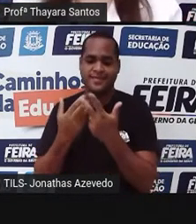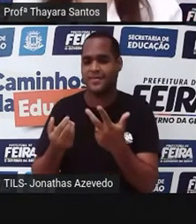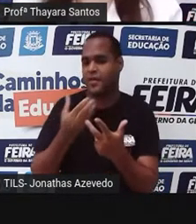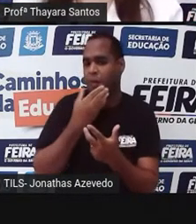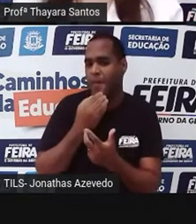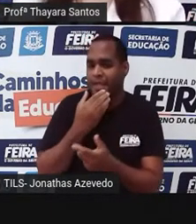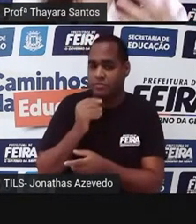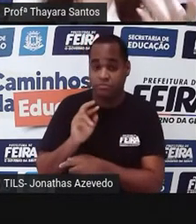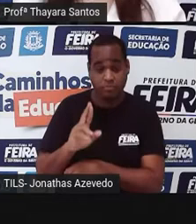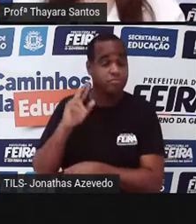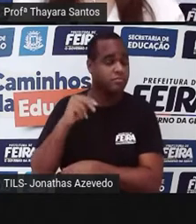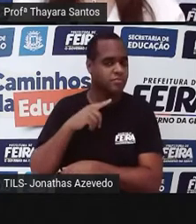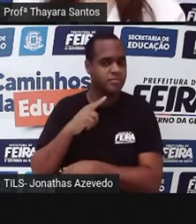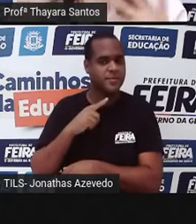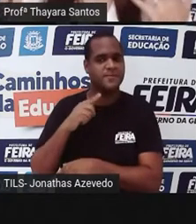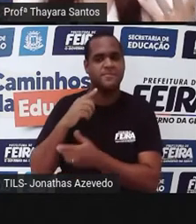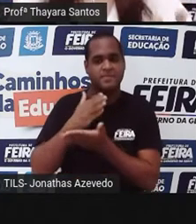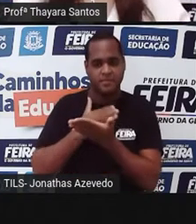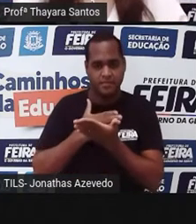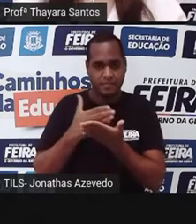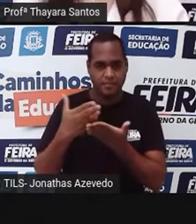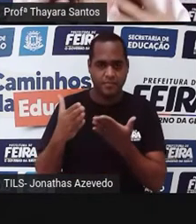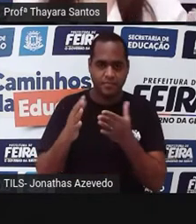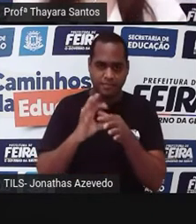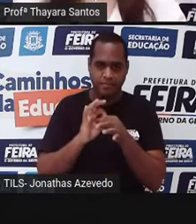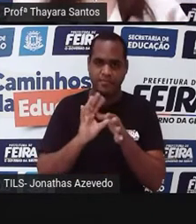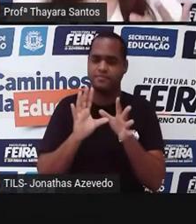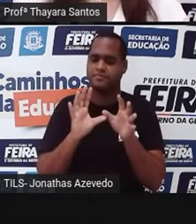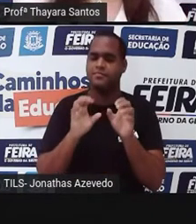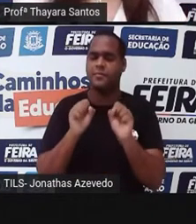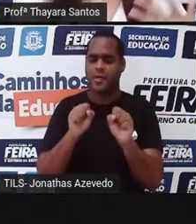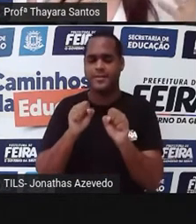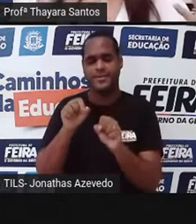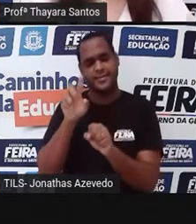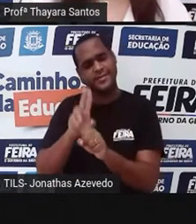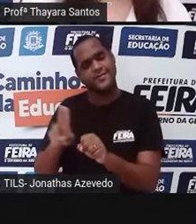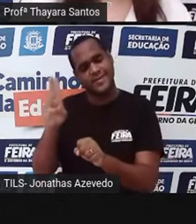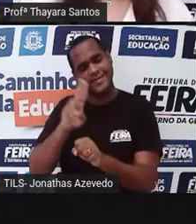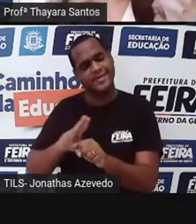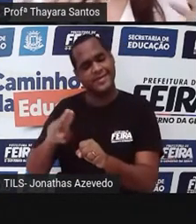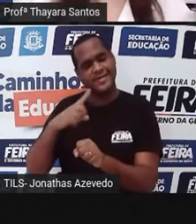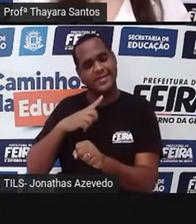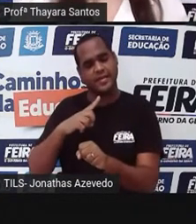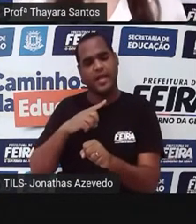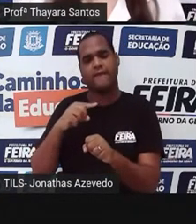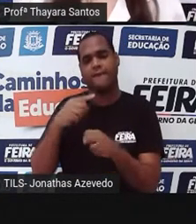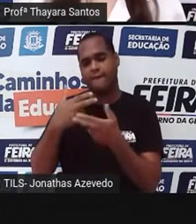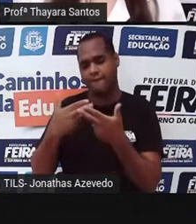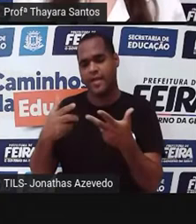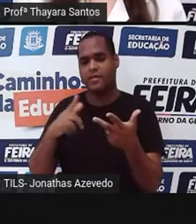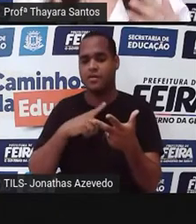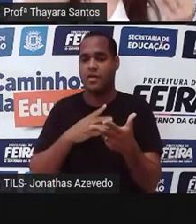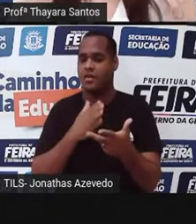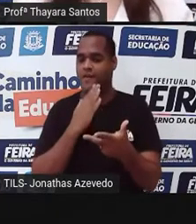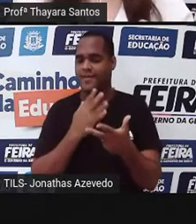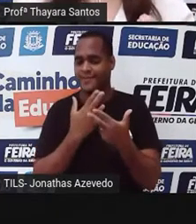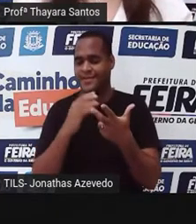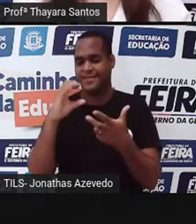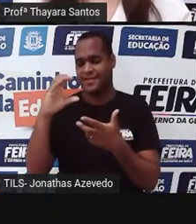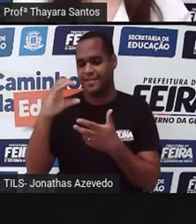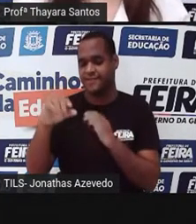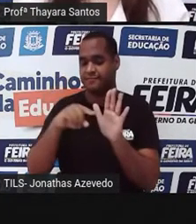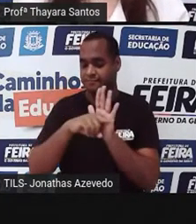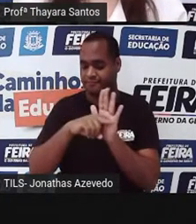sobre evolução, permitiram com que a gente possa utilizar esse, todo esse conhecimento científico produzido para